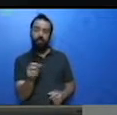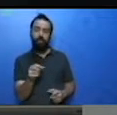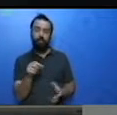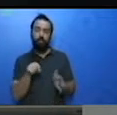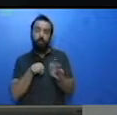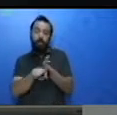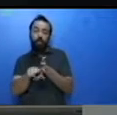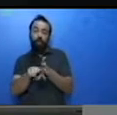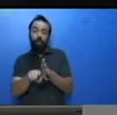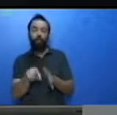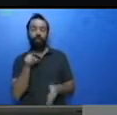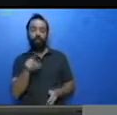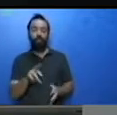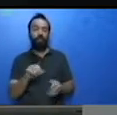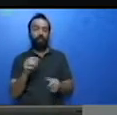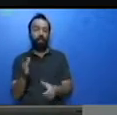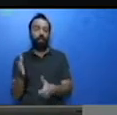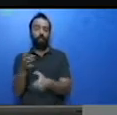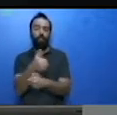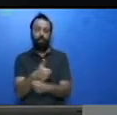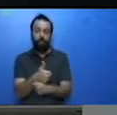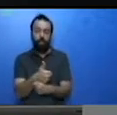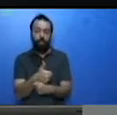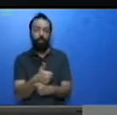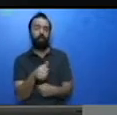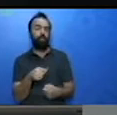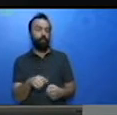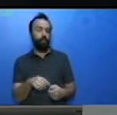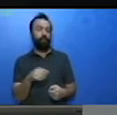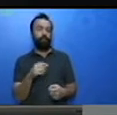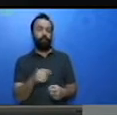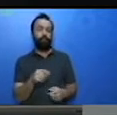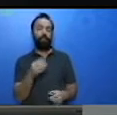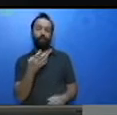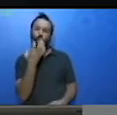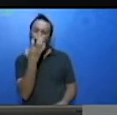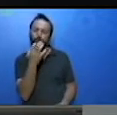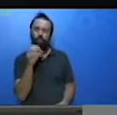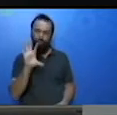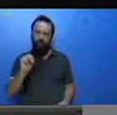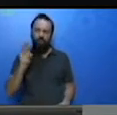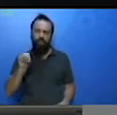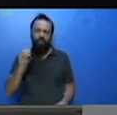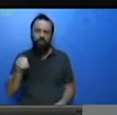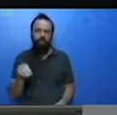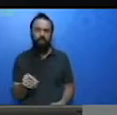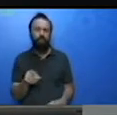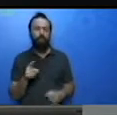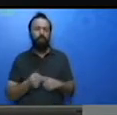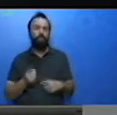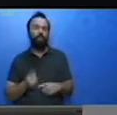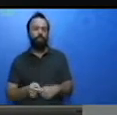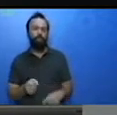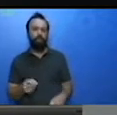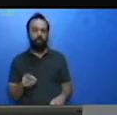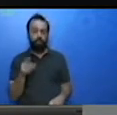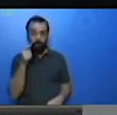Vamos lá, a primeira. O cão late porque vê algo estranho. Então, vai ficar,